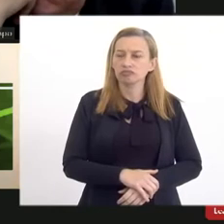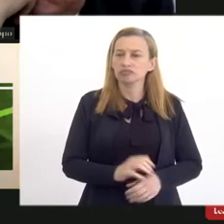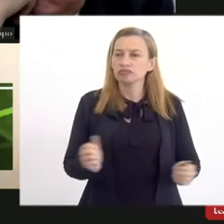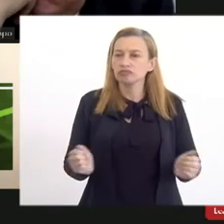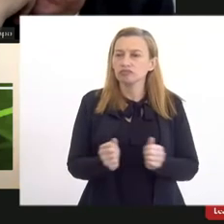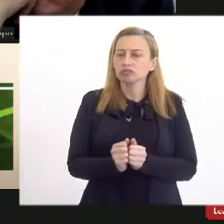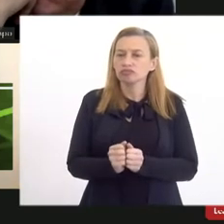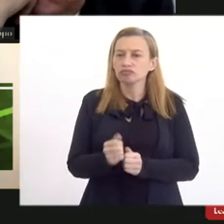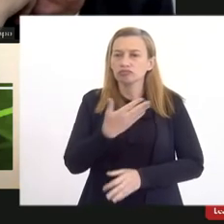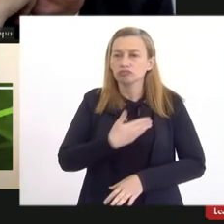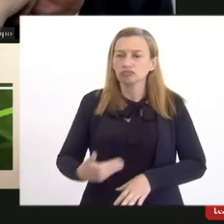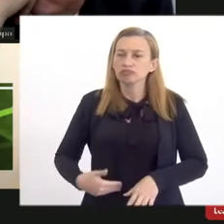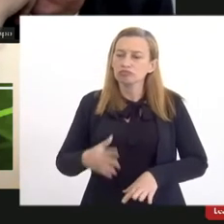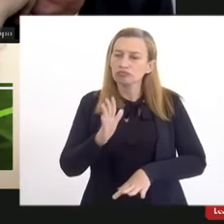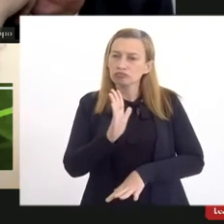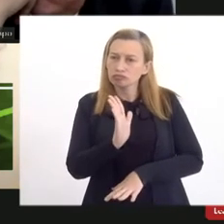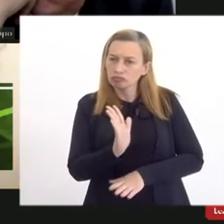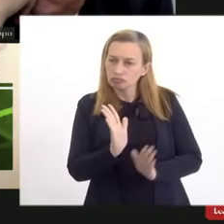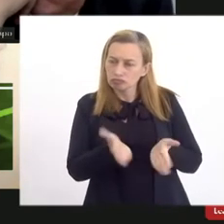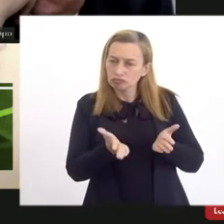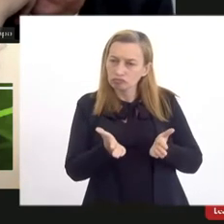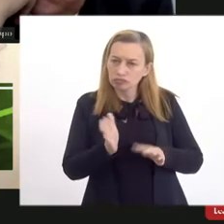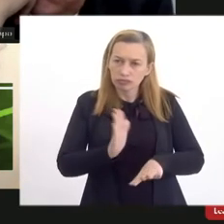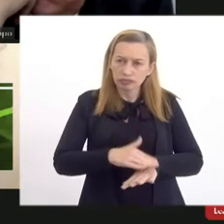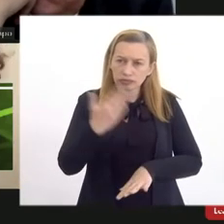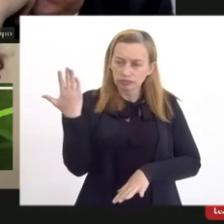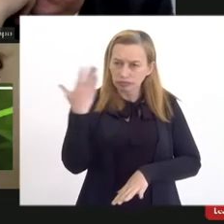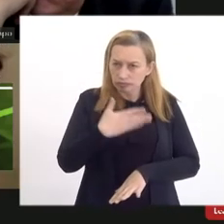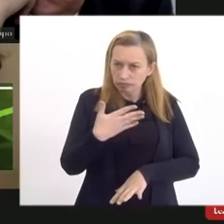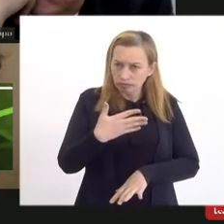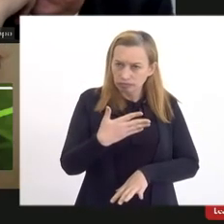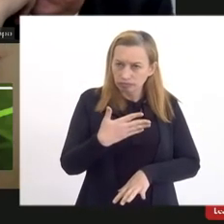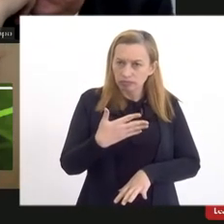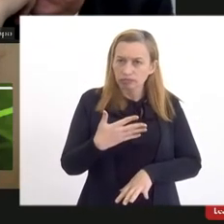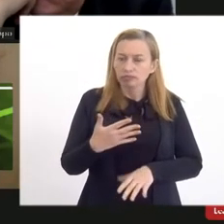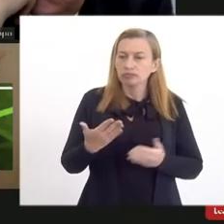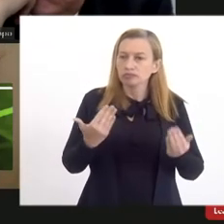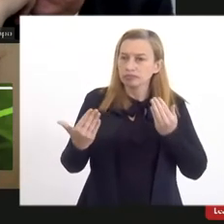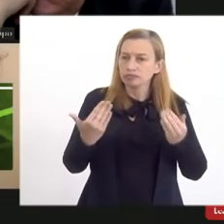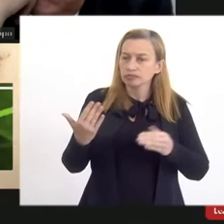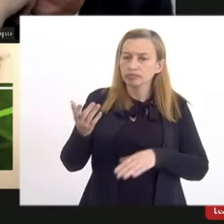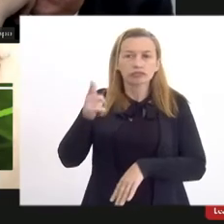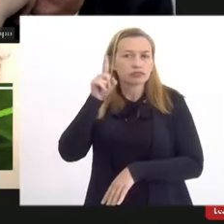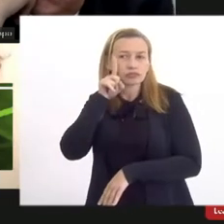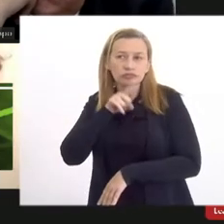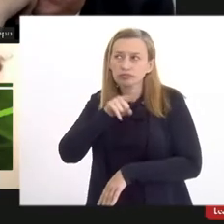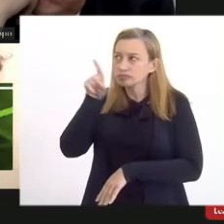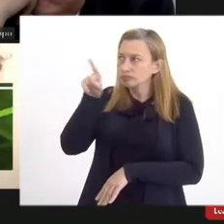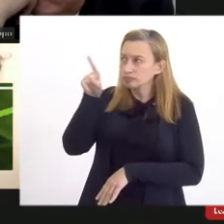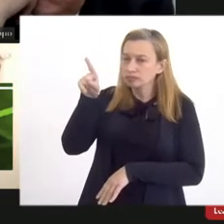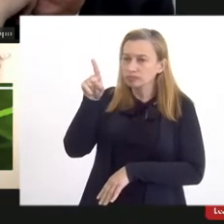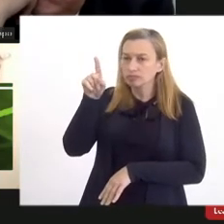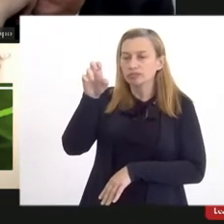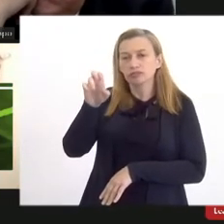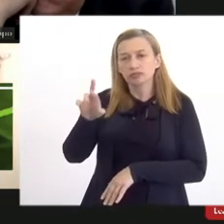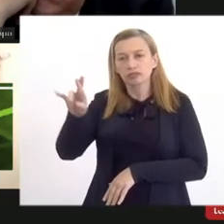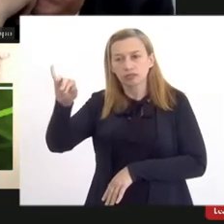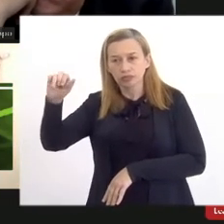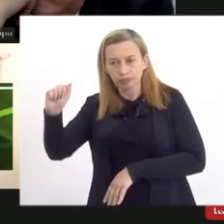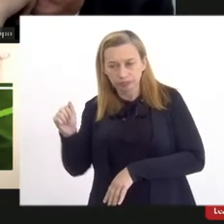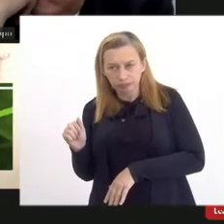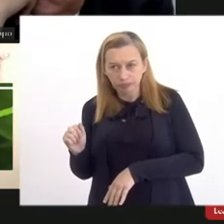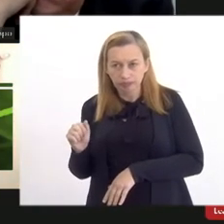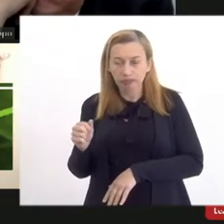hoje está mais do que provado diante dos pacotes de salvamento nos Estados Unidos e na União Europeia vai ser impossível a gente se livrar